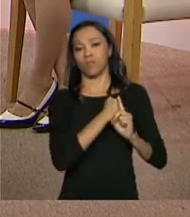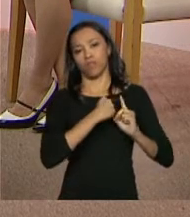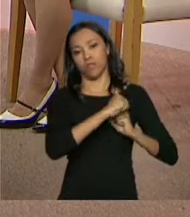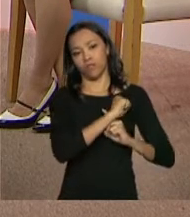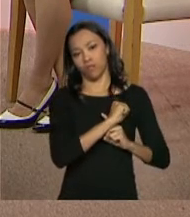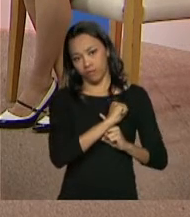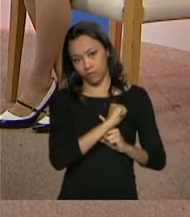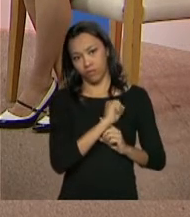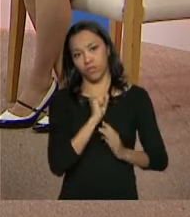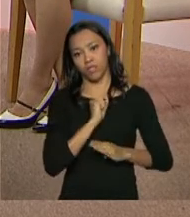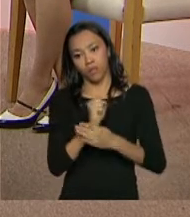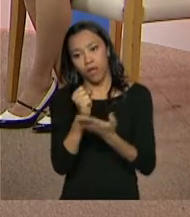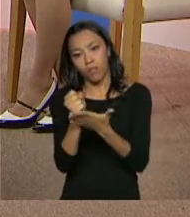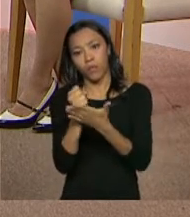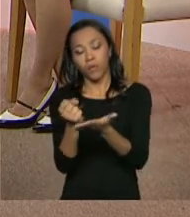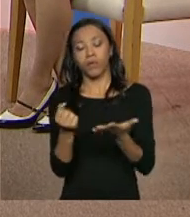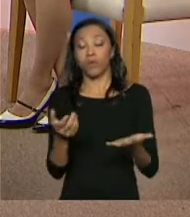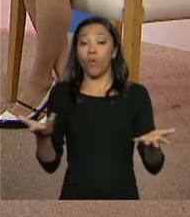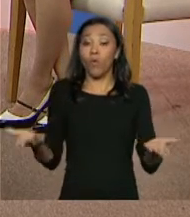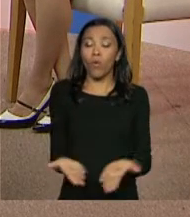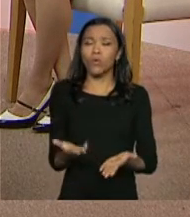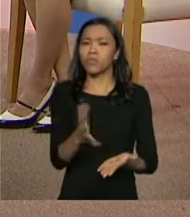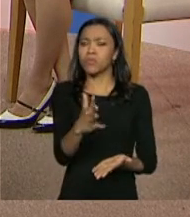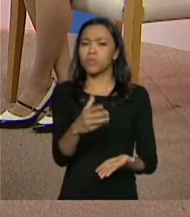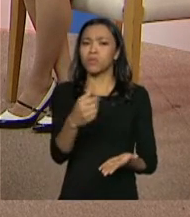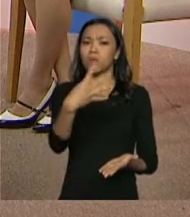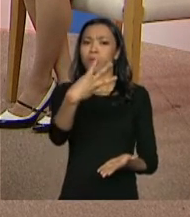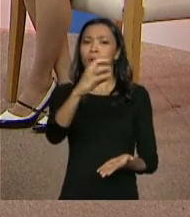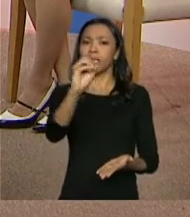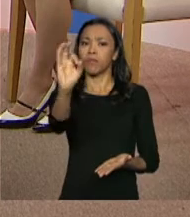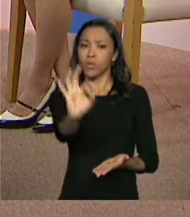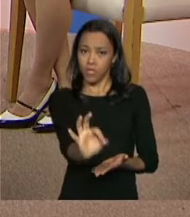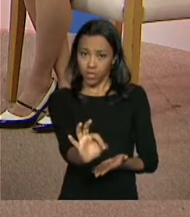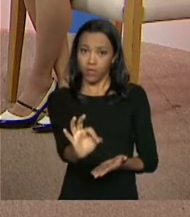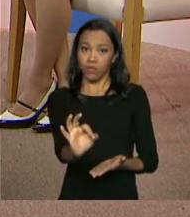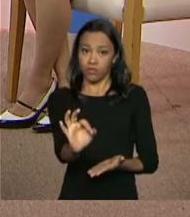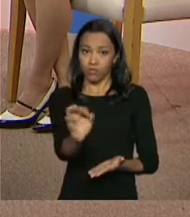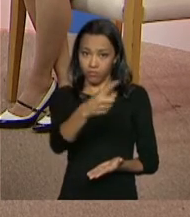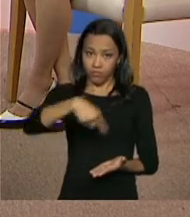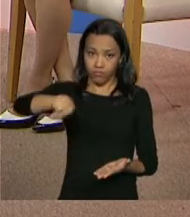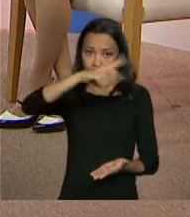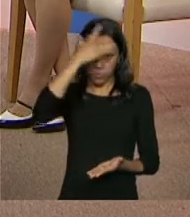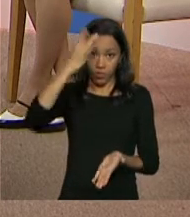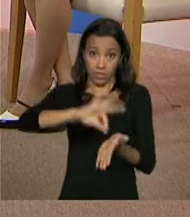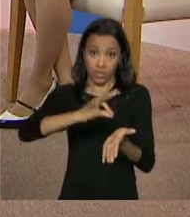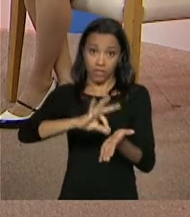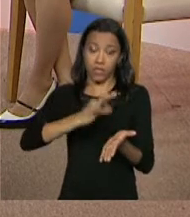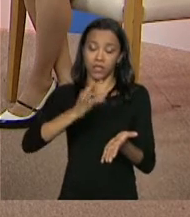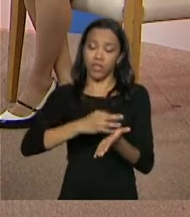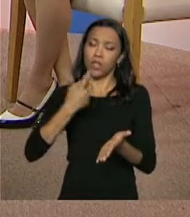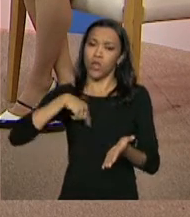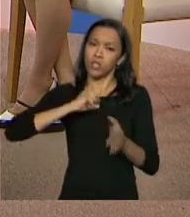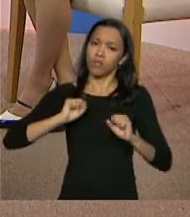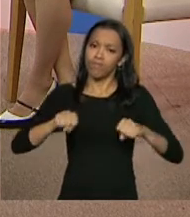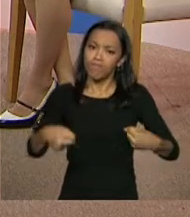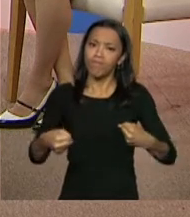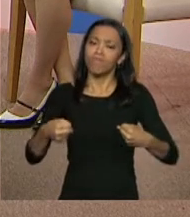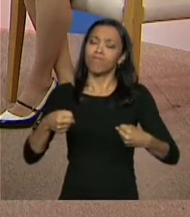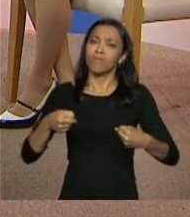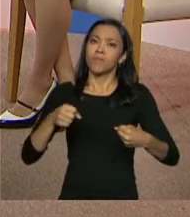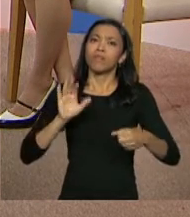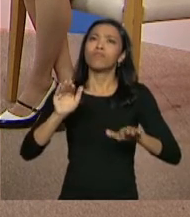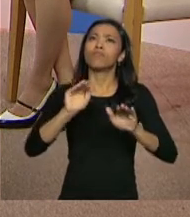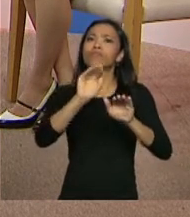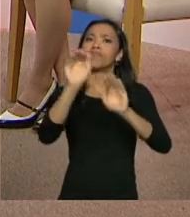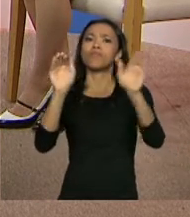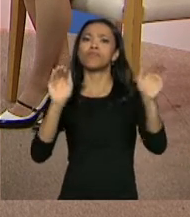no Cadastro Único. Hoje, a gente tem mais ou menos 40% delas no Cadastro Único, né? A gente faz uma força muito grande aí com os municípios para